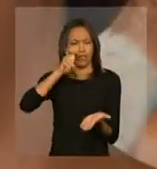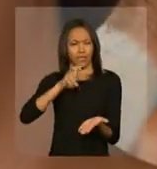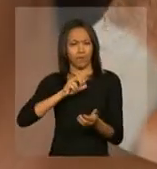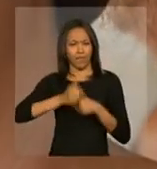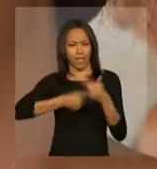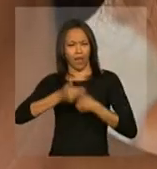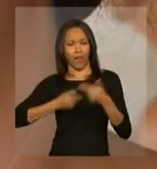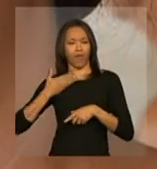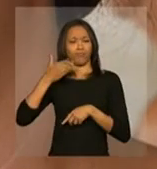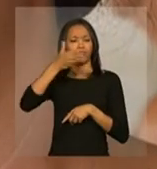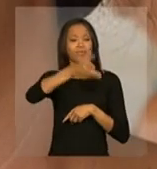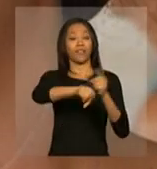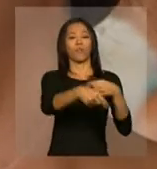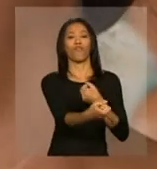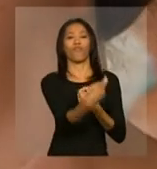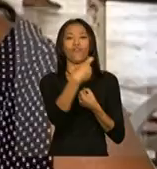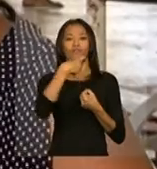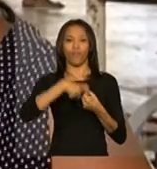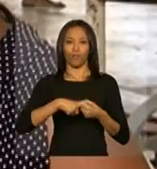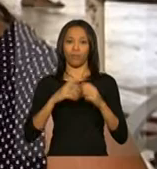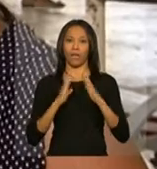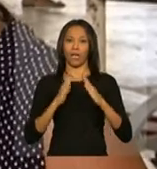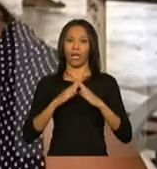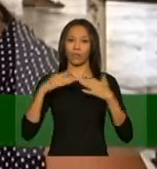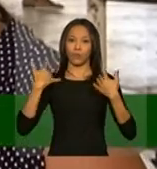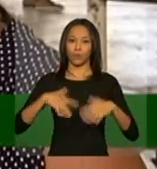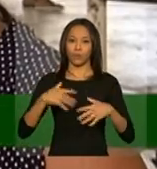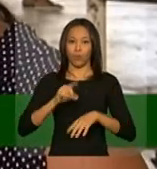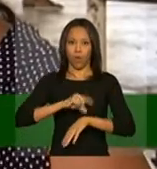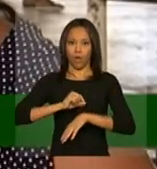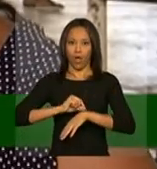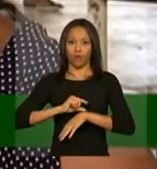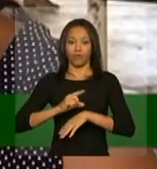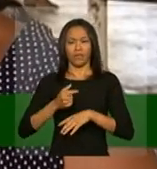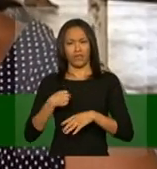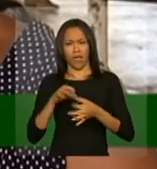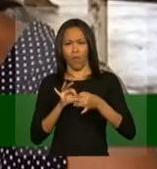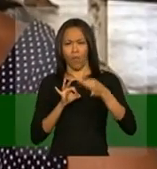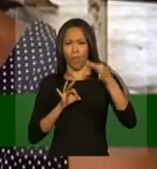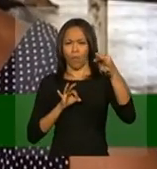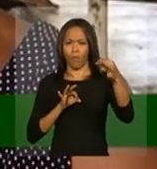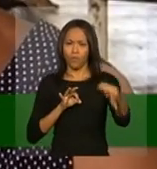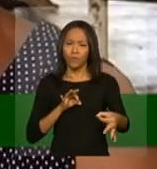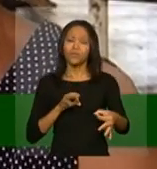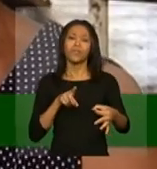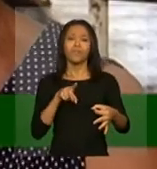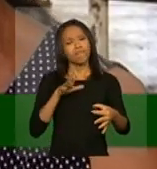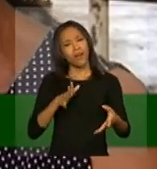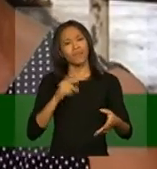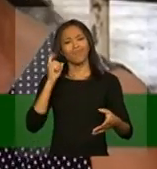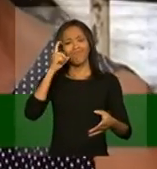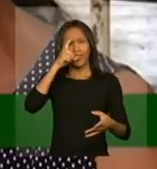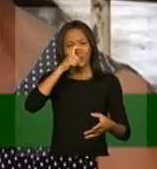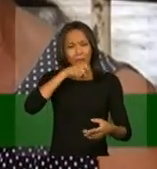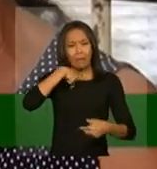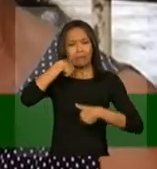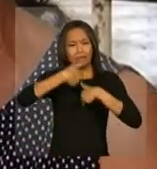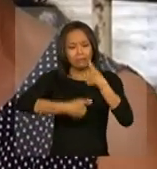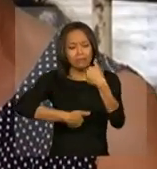e voltam para casa bem tarde. Vende longe, muito difícil, né? A gente enfrenta as dificuldades